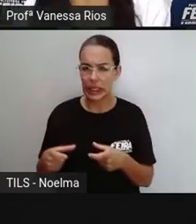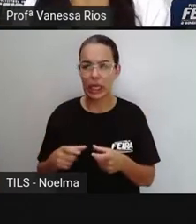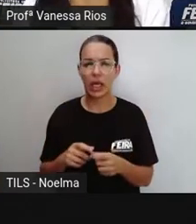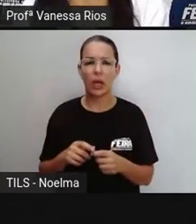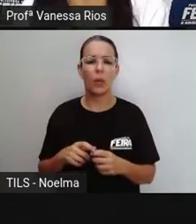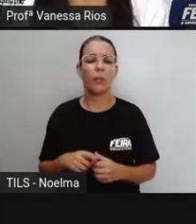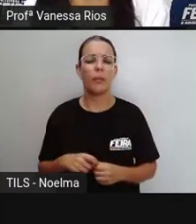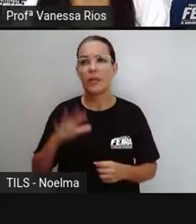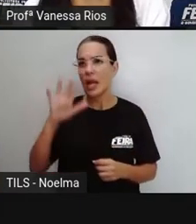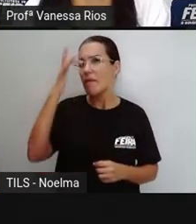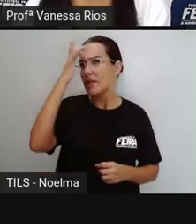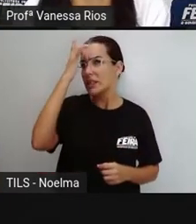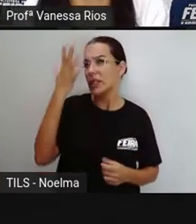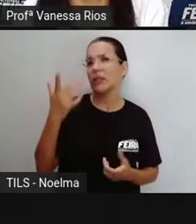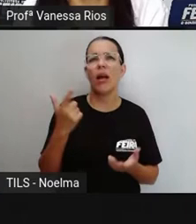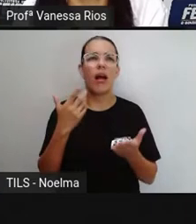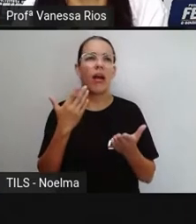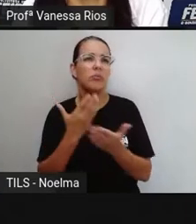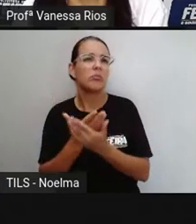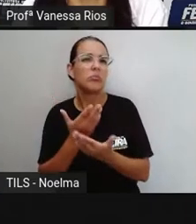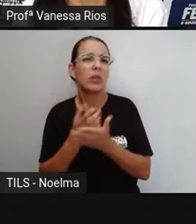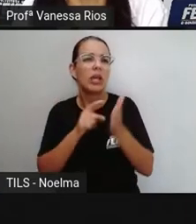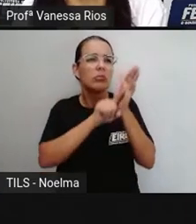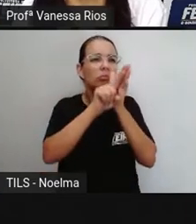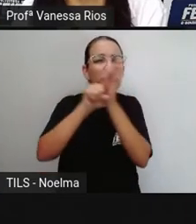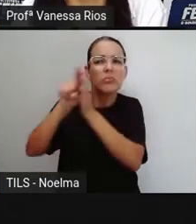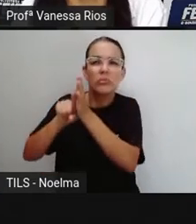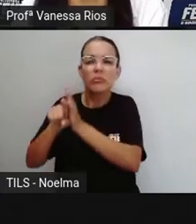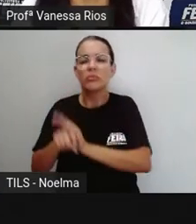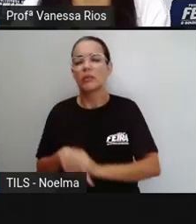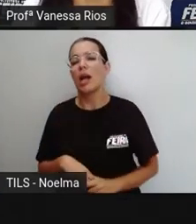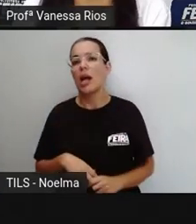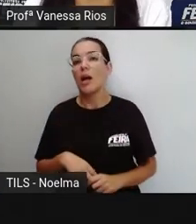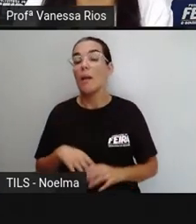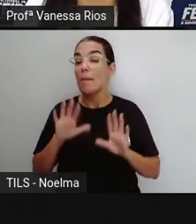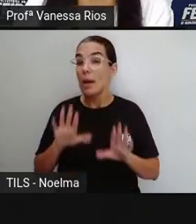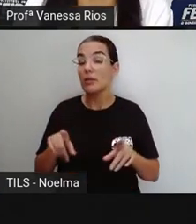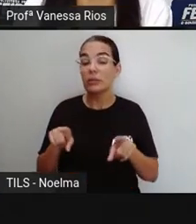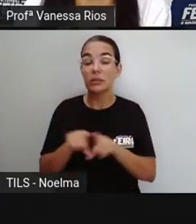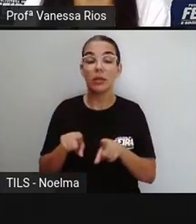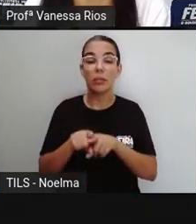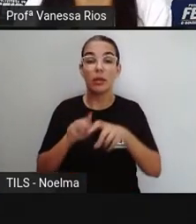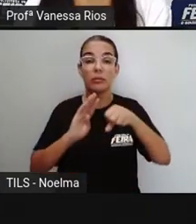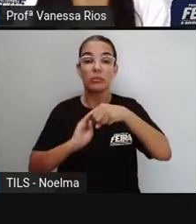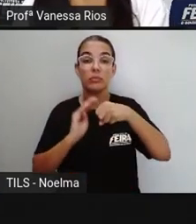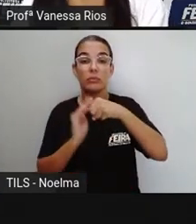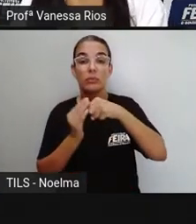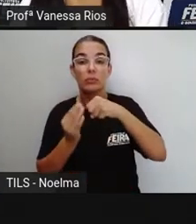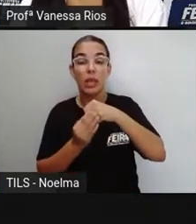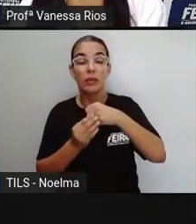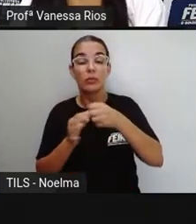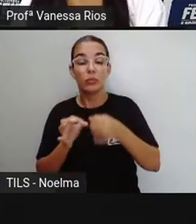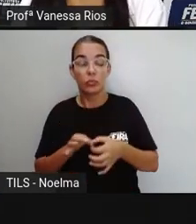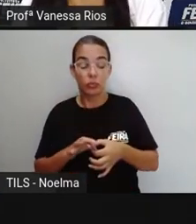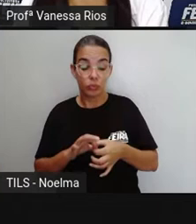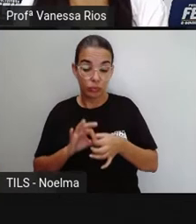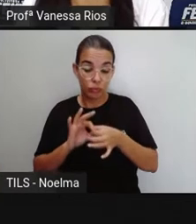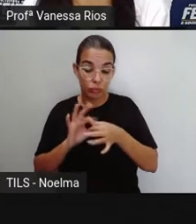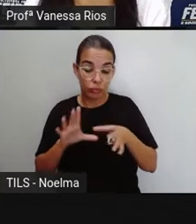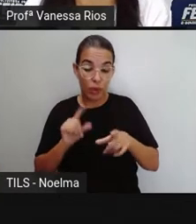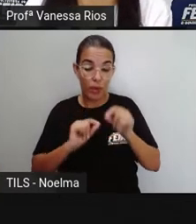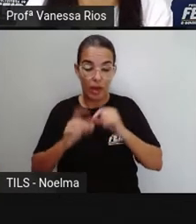facilitar estudos e pesquisas de determinadas áreas, os bairros também surgem para facilitar a parte